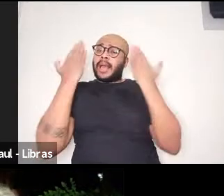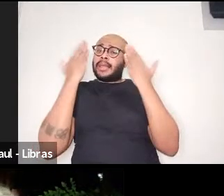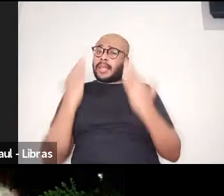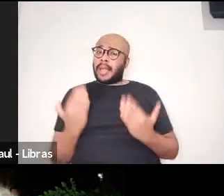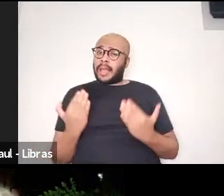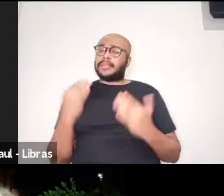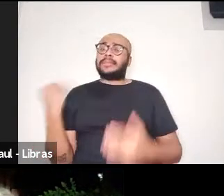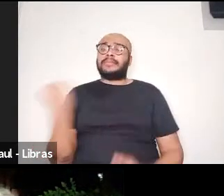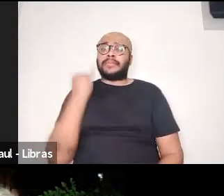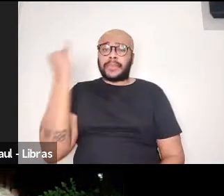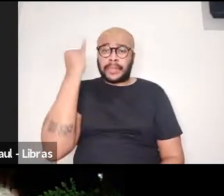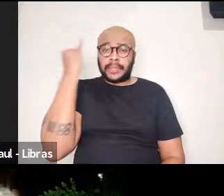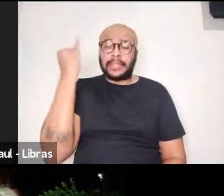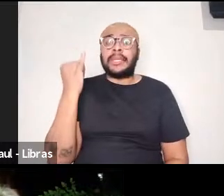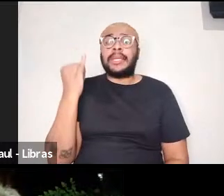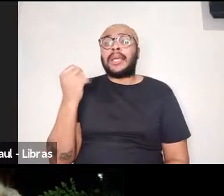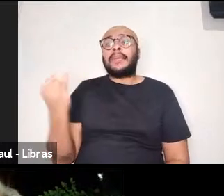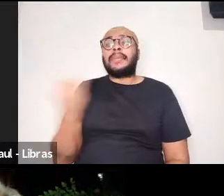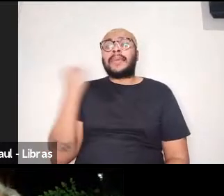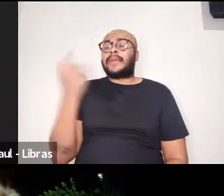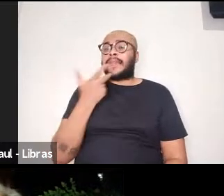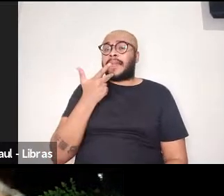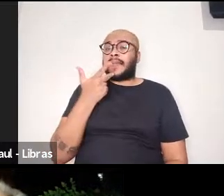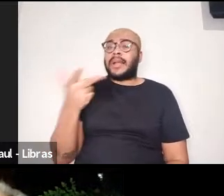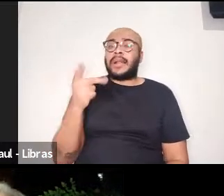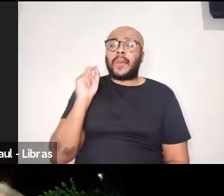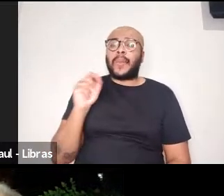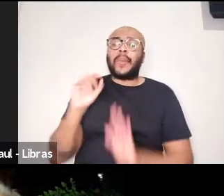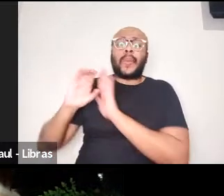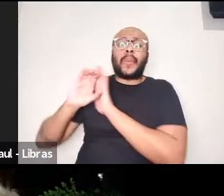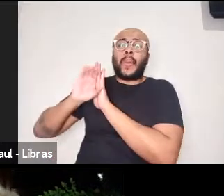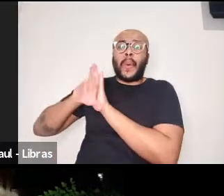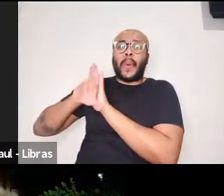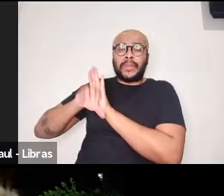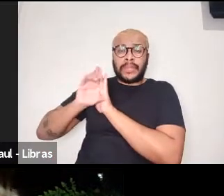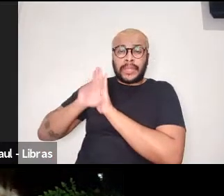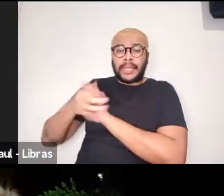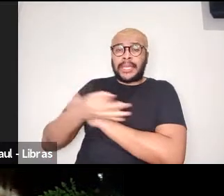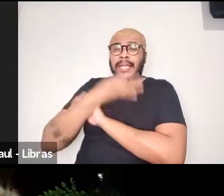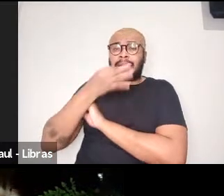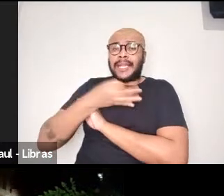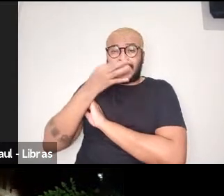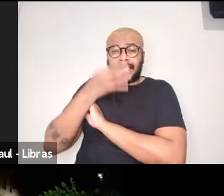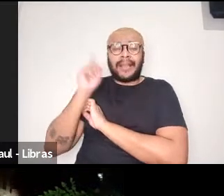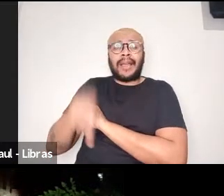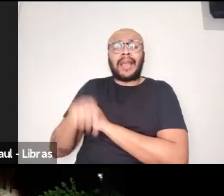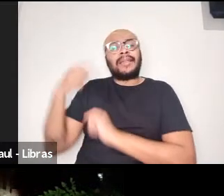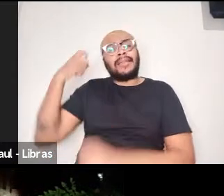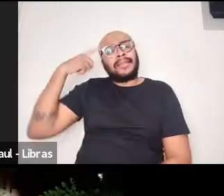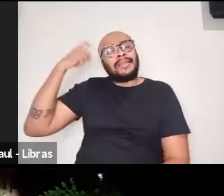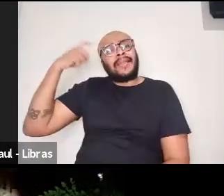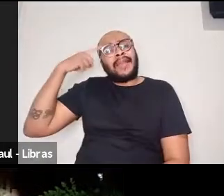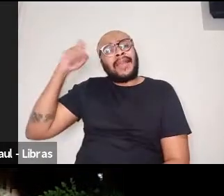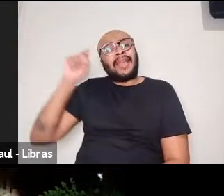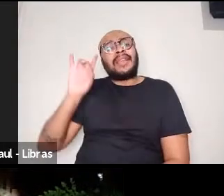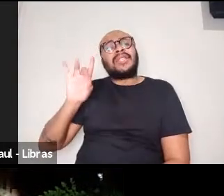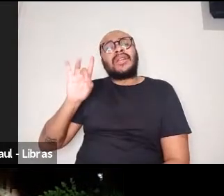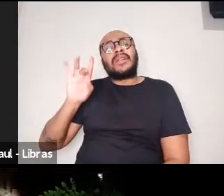e aí é importante dizer que o próprio conceito de crítica remete à ideia de